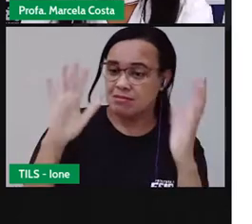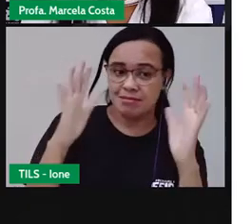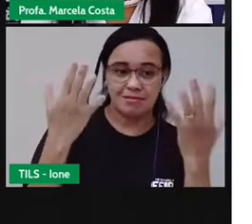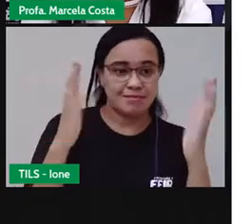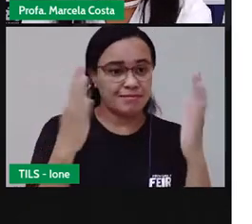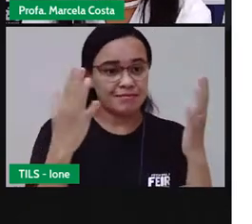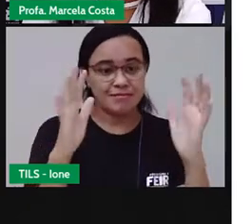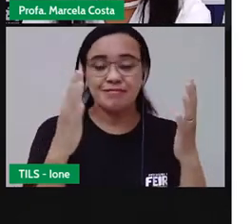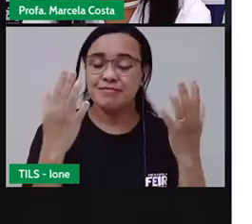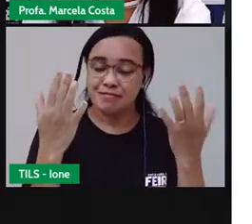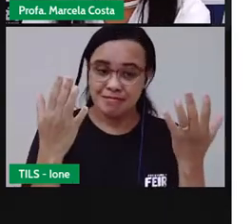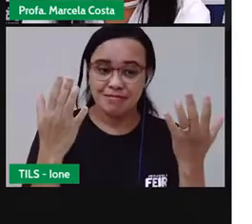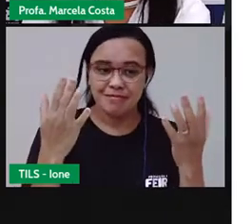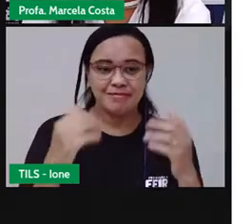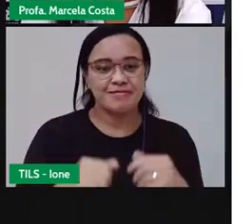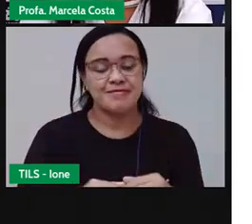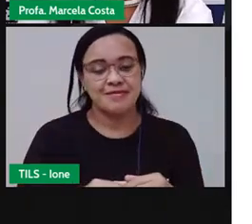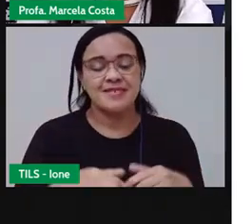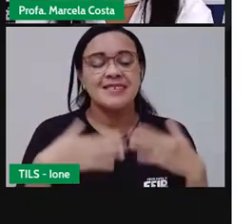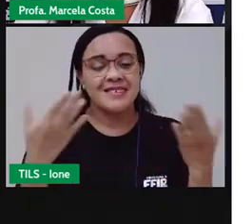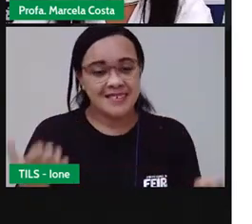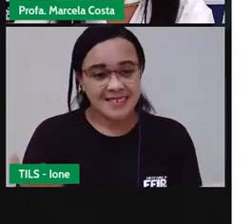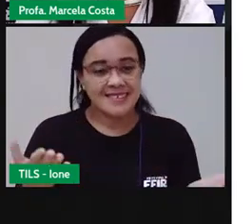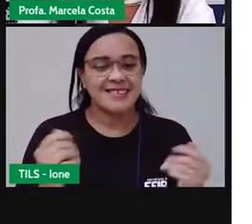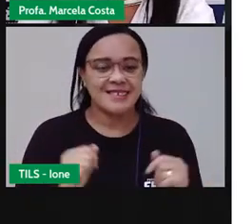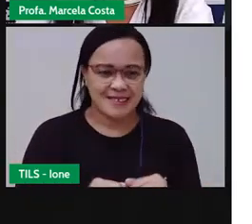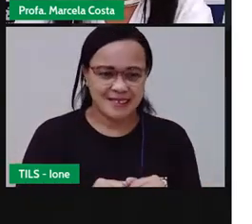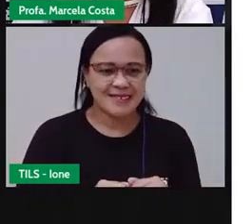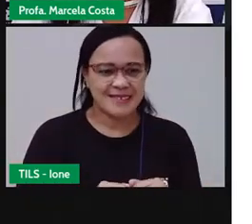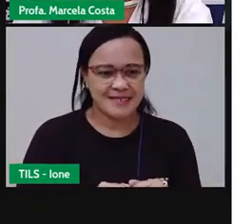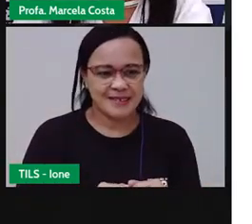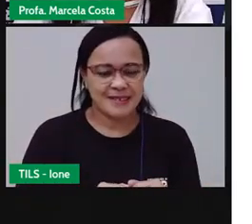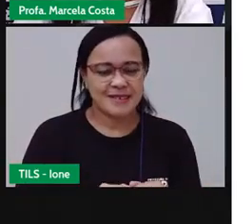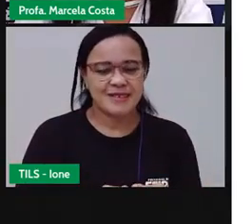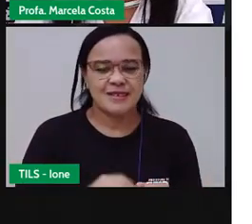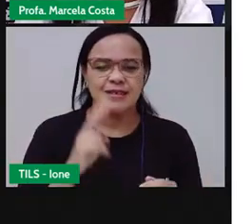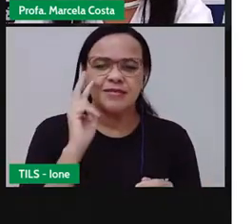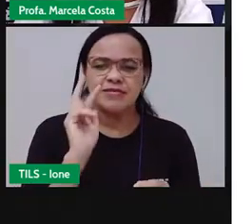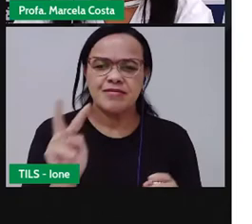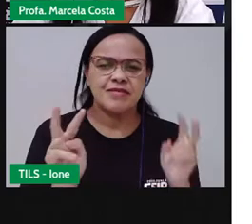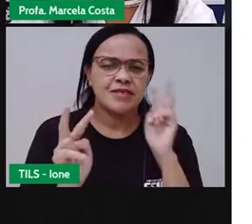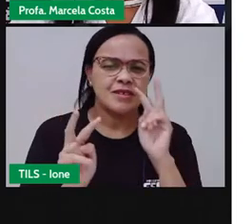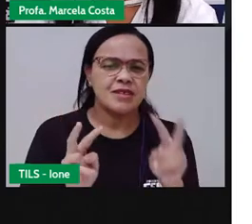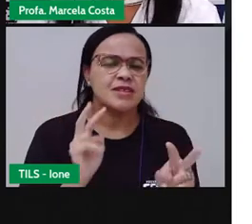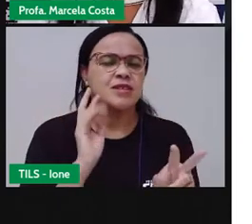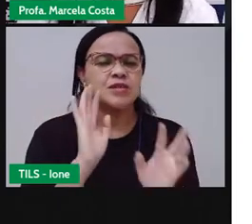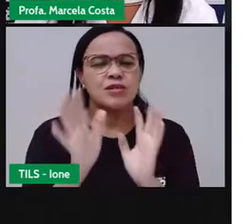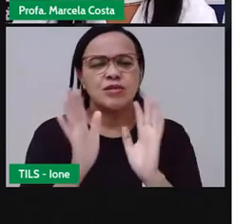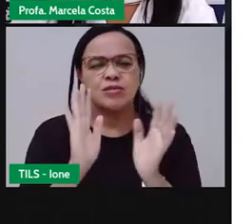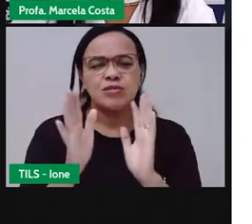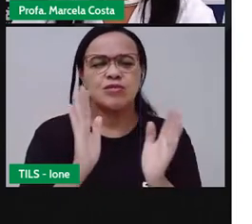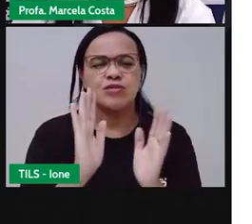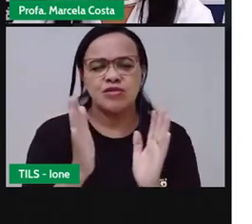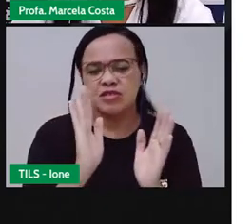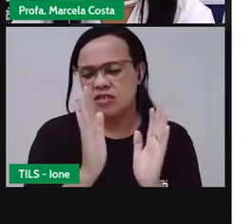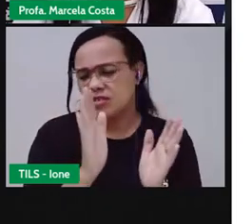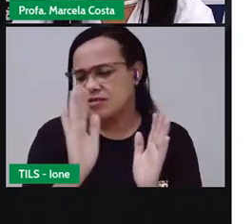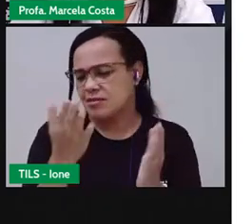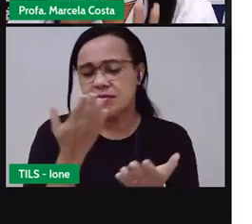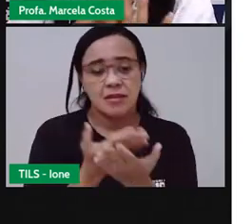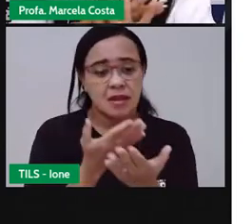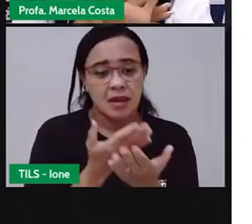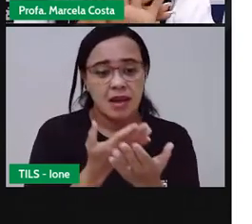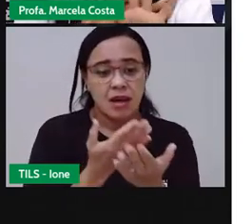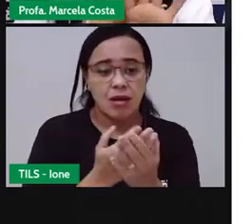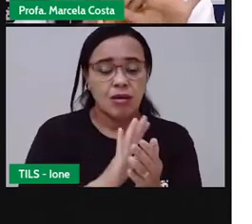Então, crianças, já vimos aqui na outra aula que a nossa